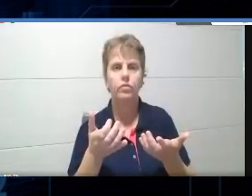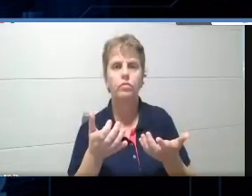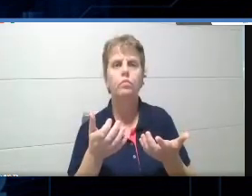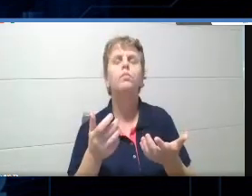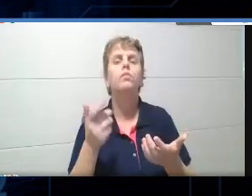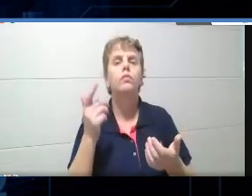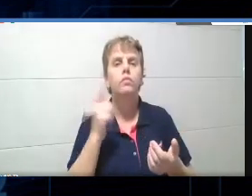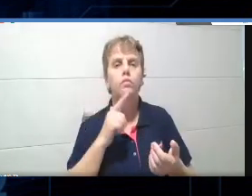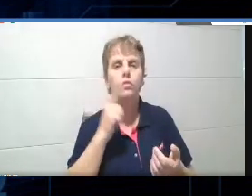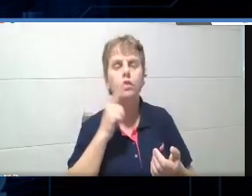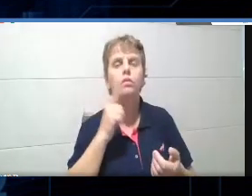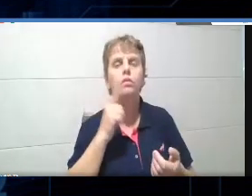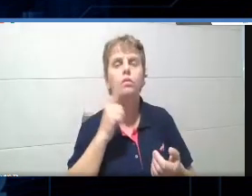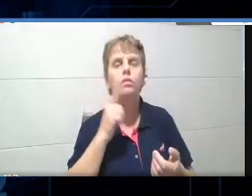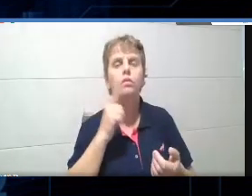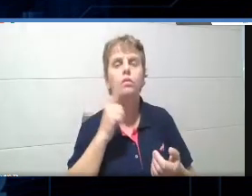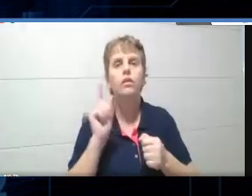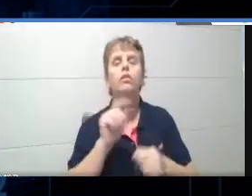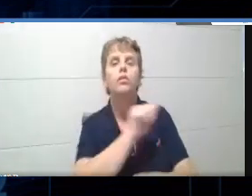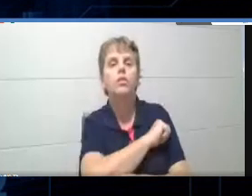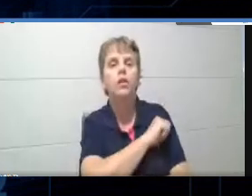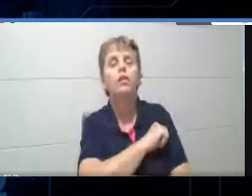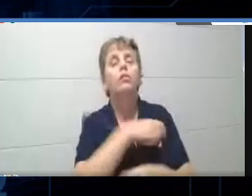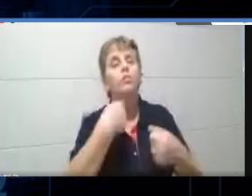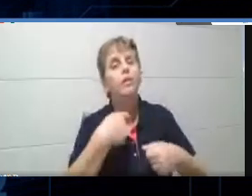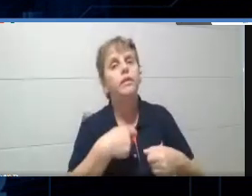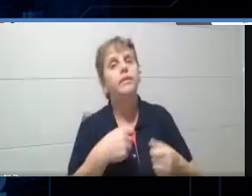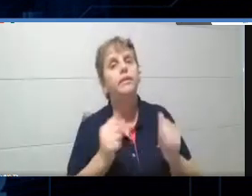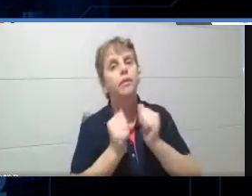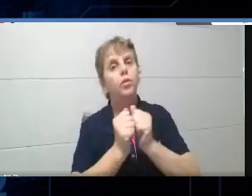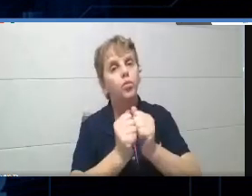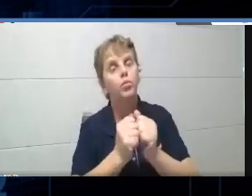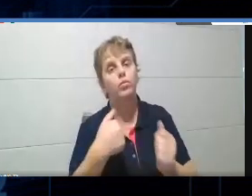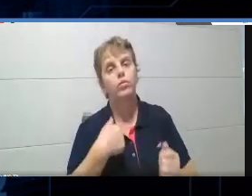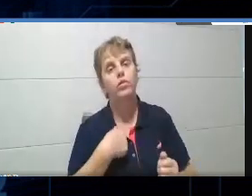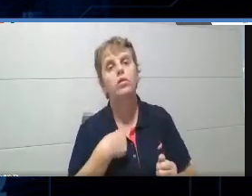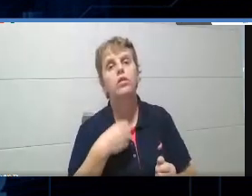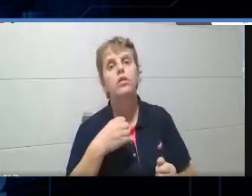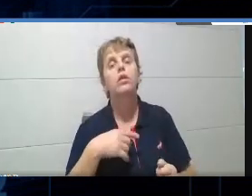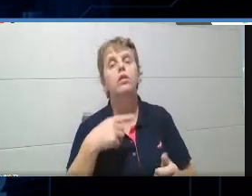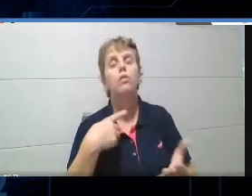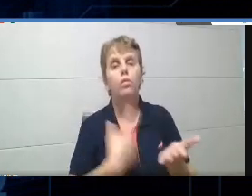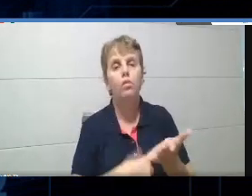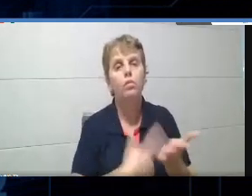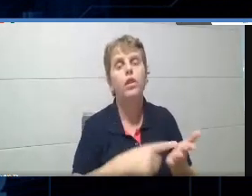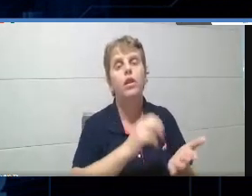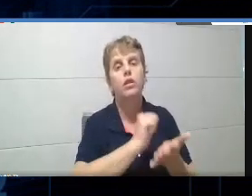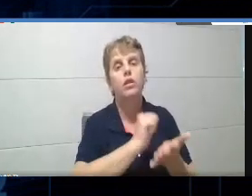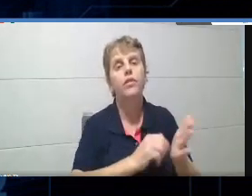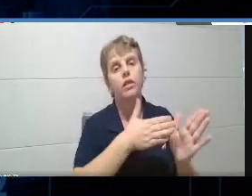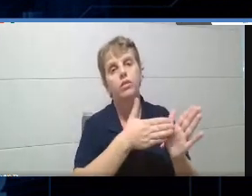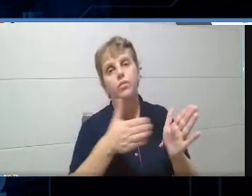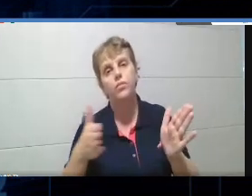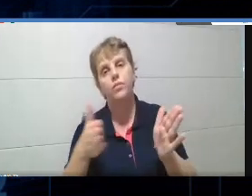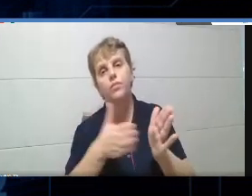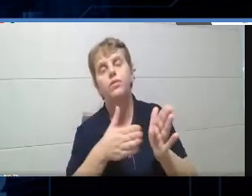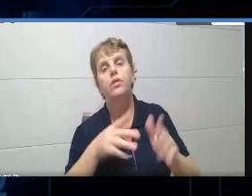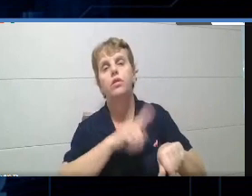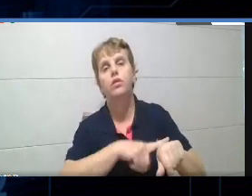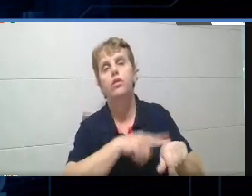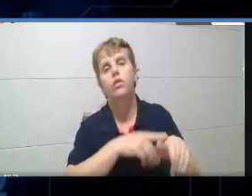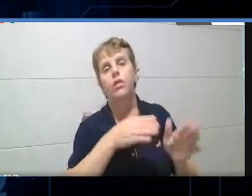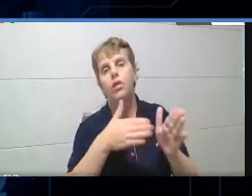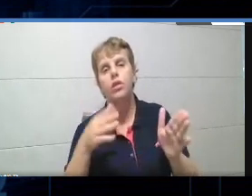play live, os alunos, eles têm que acessar simultaneamente junto comigo. Se eu marcar uma tarefa, até o data final da tarefa, no caso